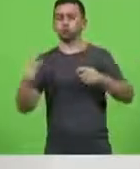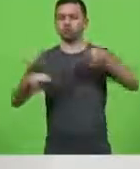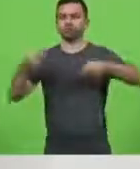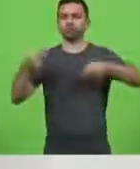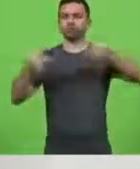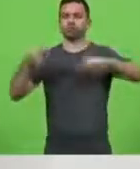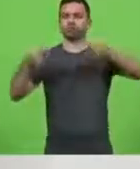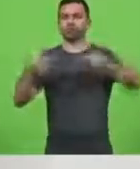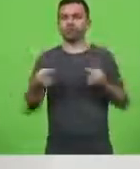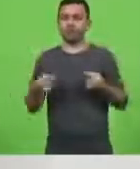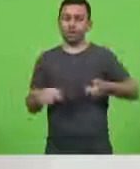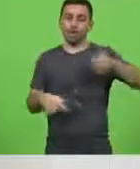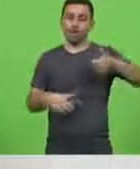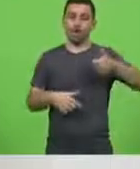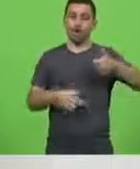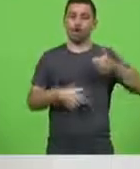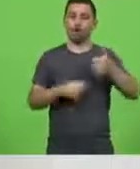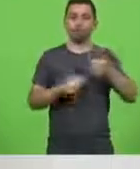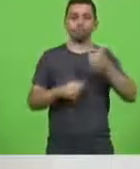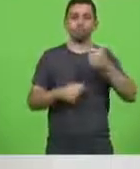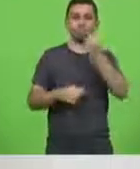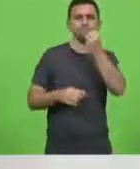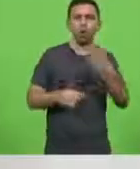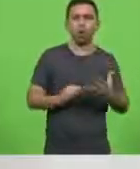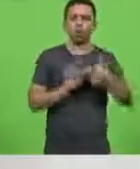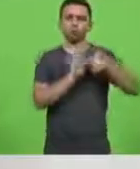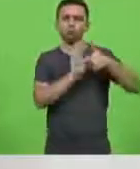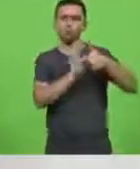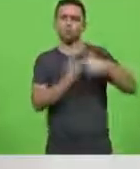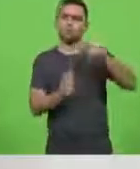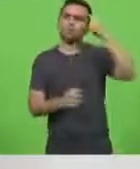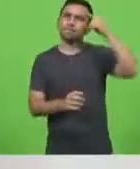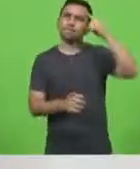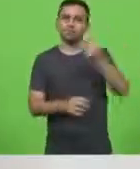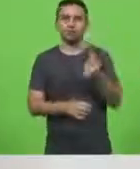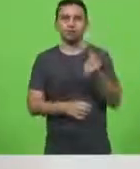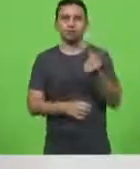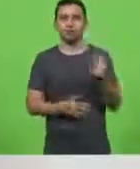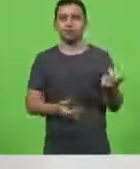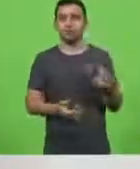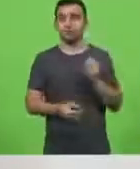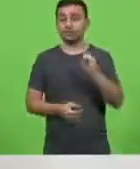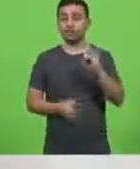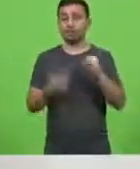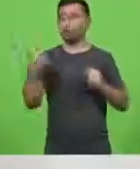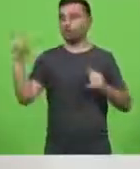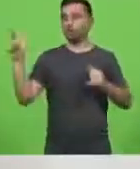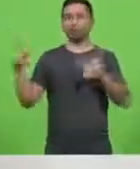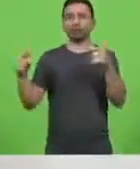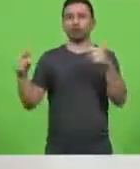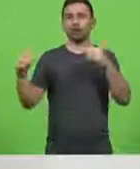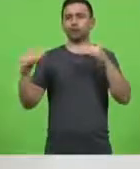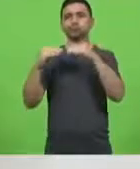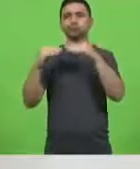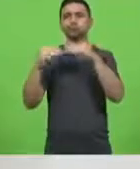oferecer melhores serviços sem precisar ter que pensar em preço porque afinal não tem concorrência 1998